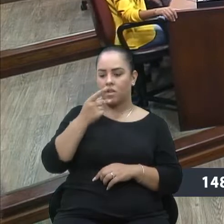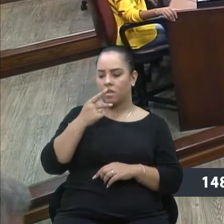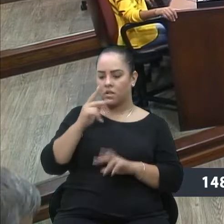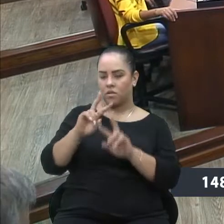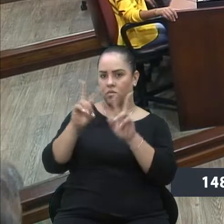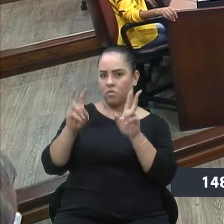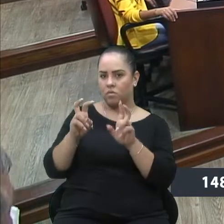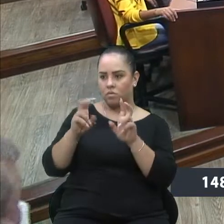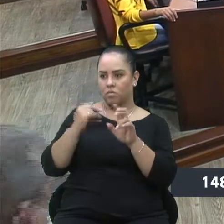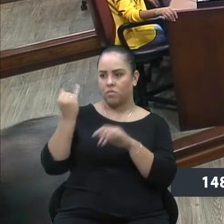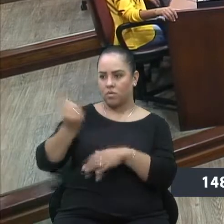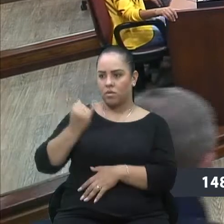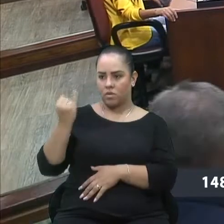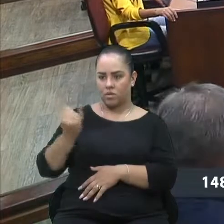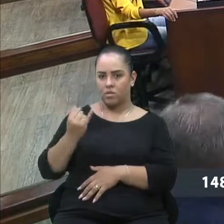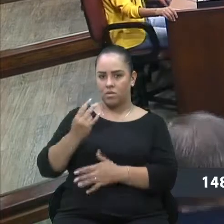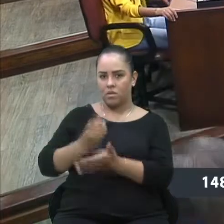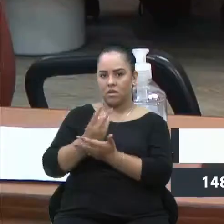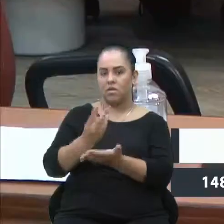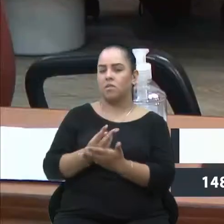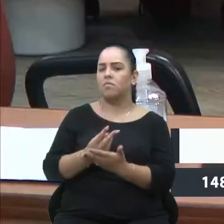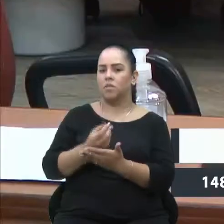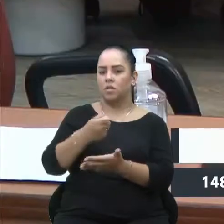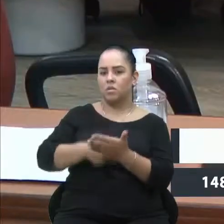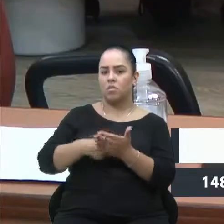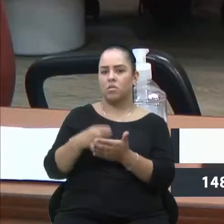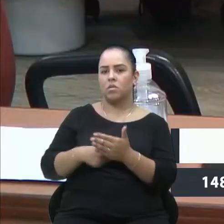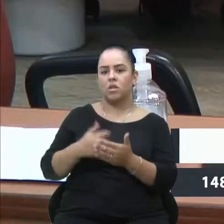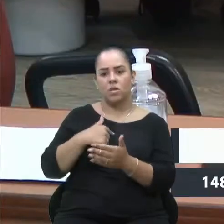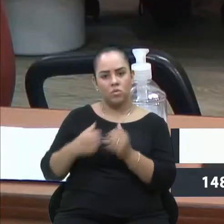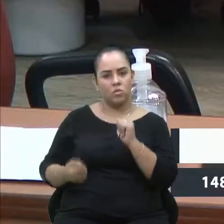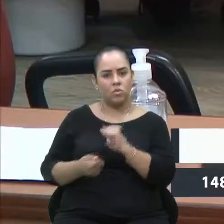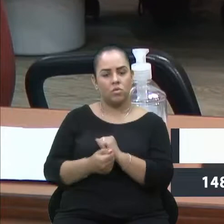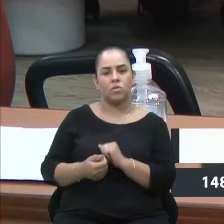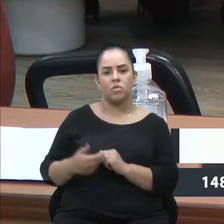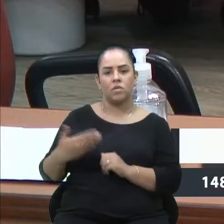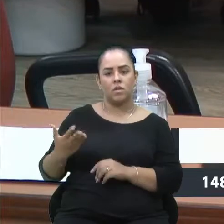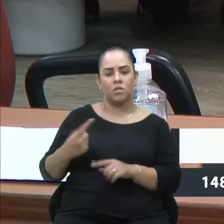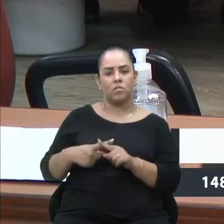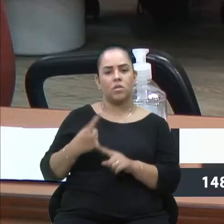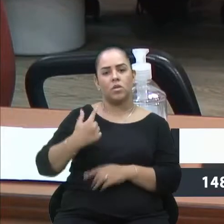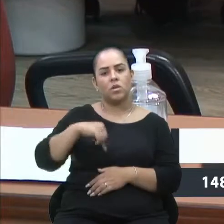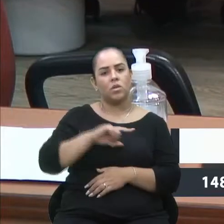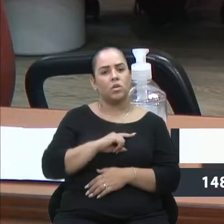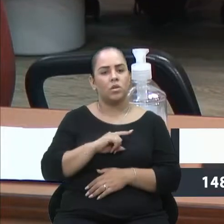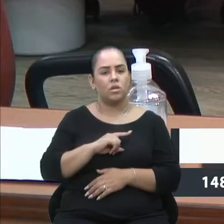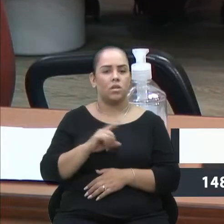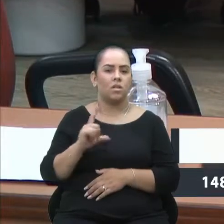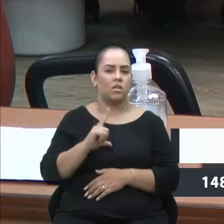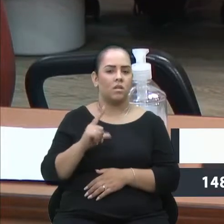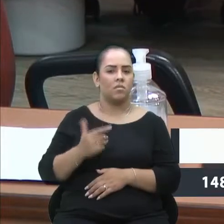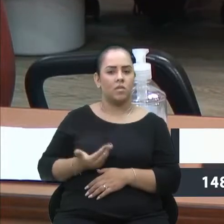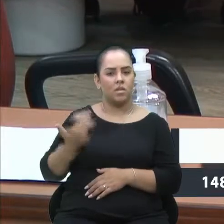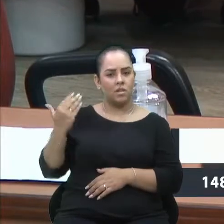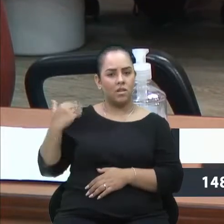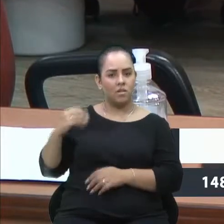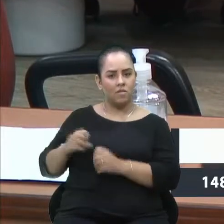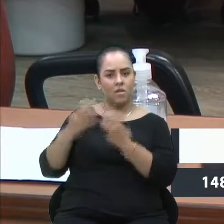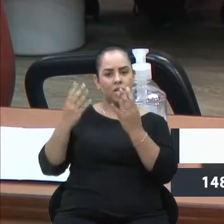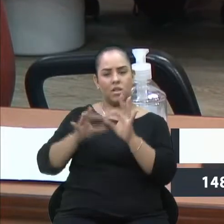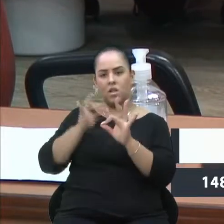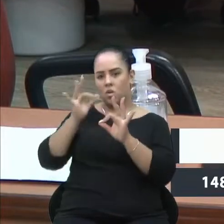defende há tanto tempo. e quero me somar ao senhor, porque a gente teve recentemente a Festa Uva